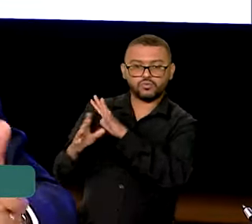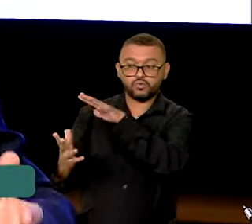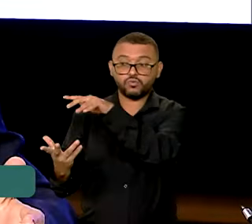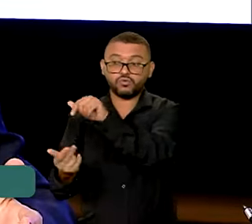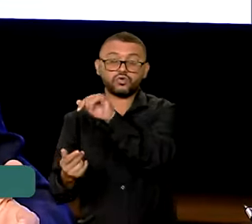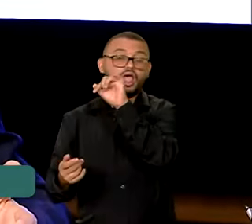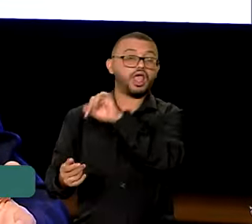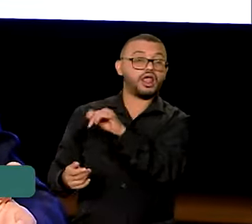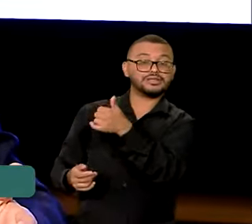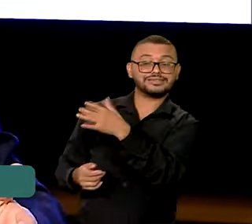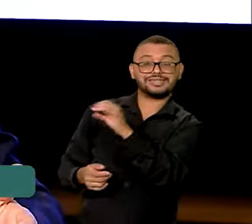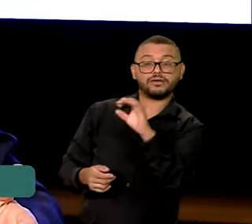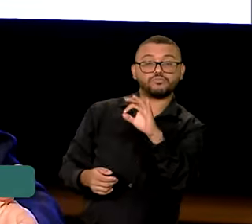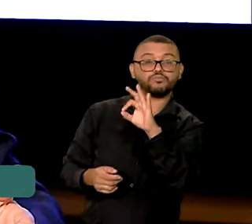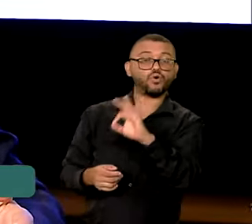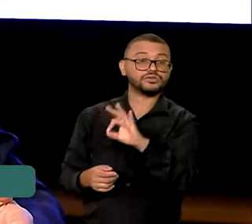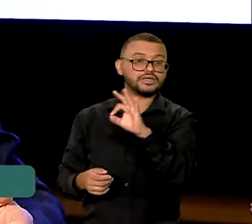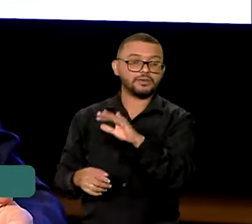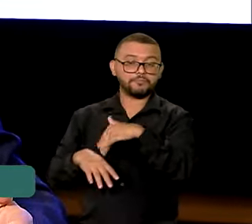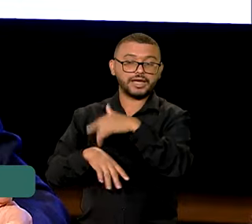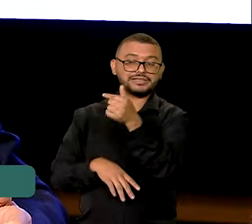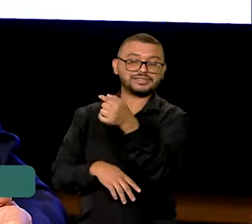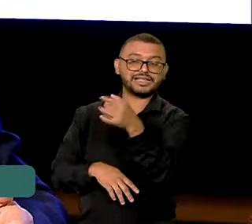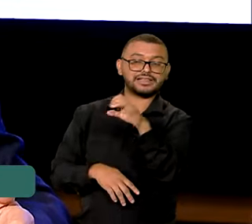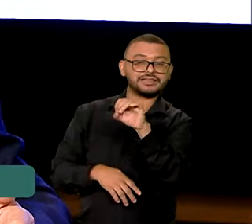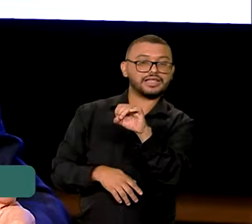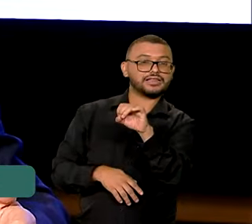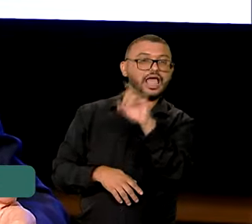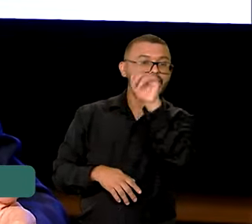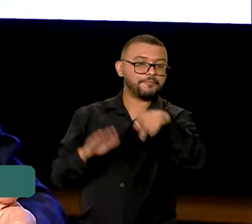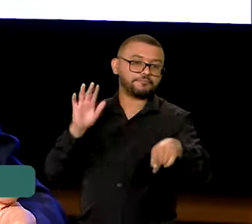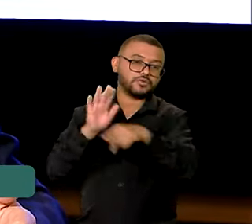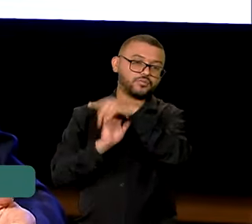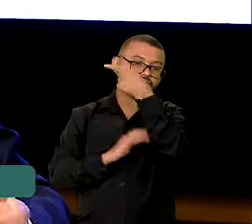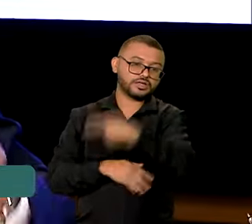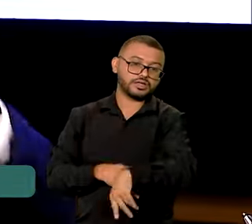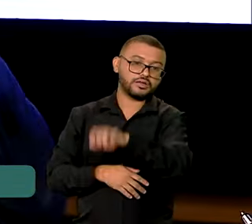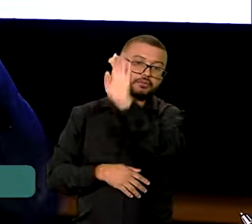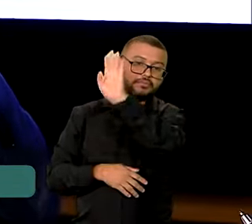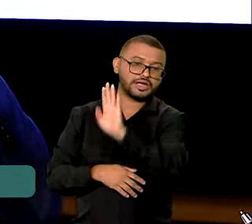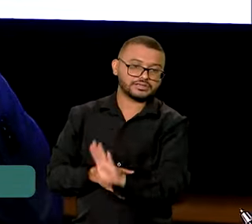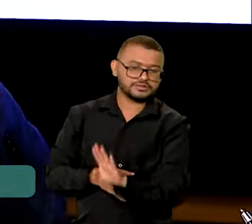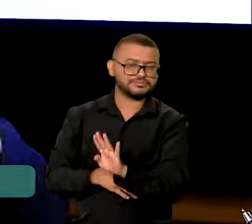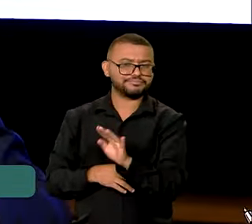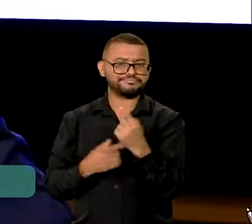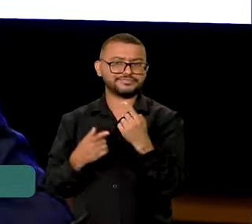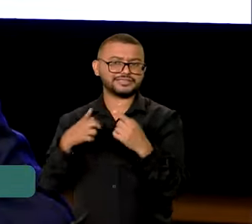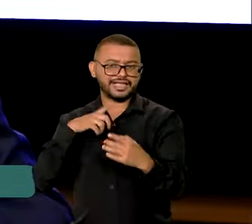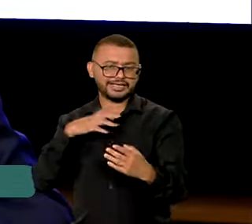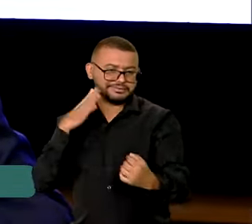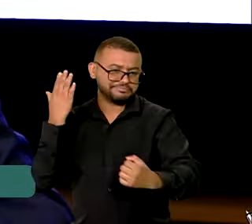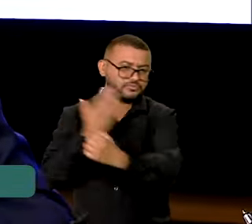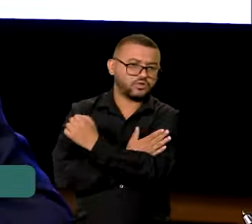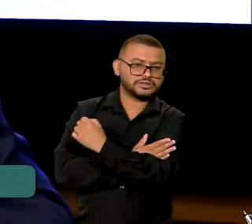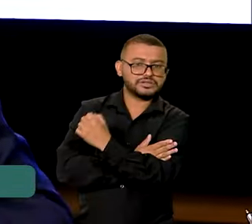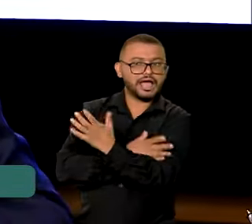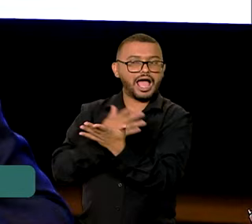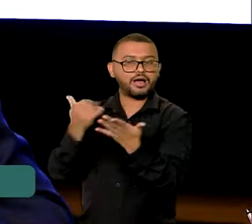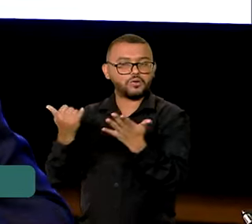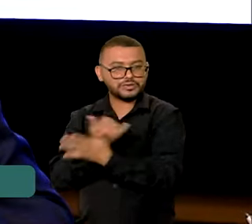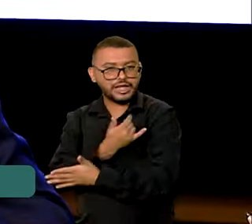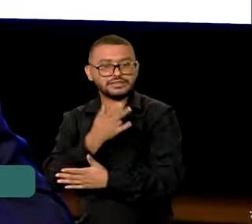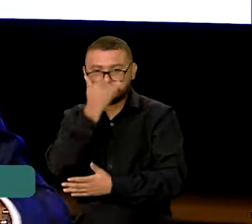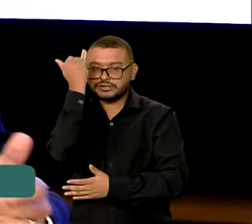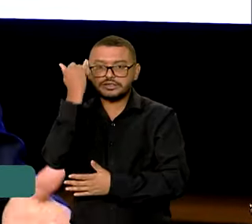100%, mais de 70% está no Brasil. Então, quanto mais processos, mais aumenta no custo da